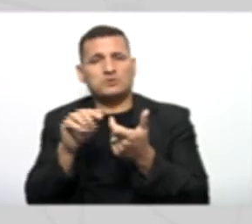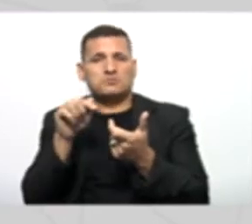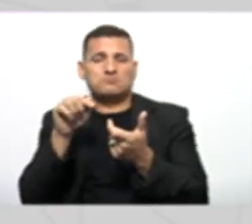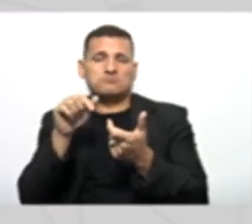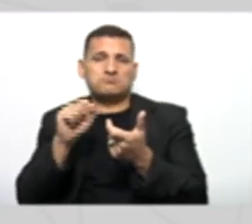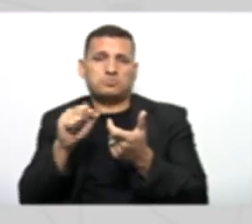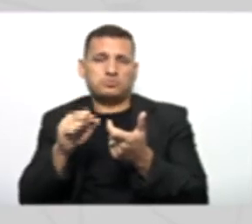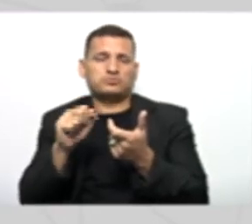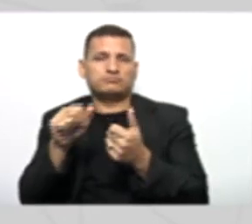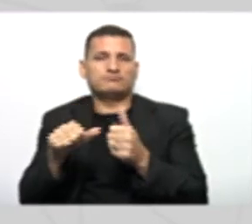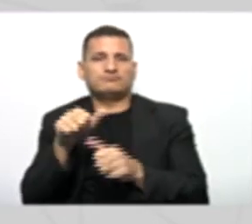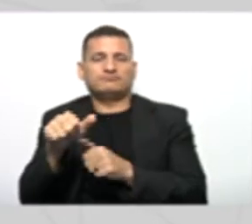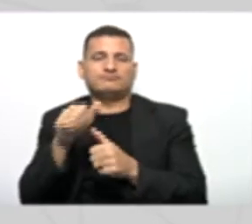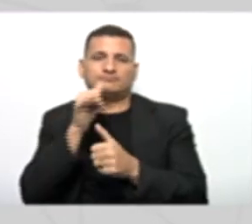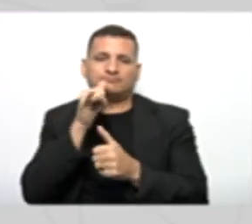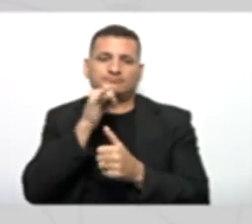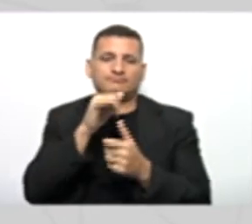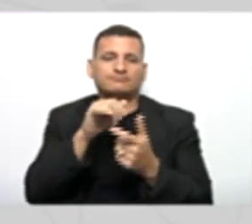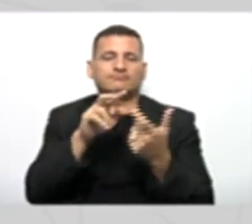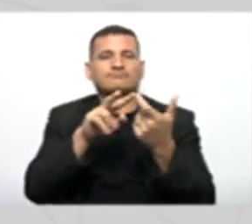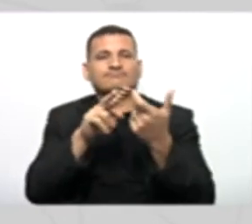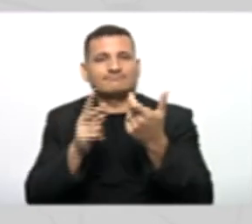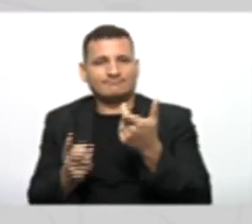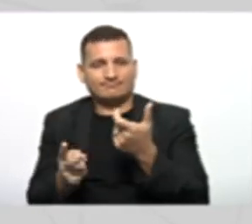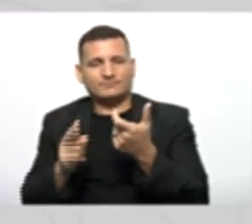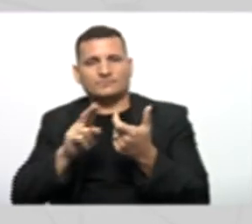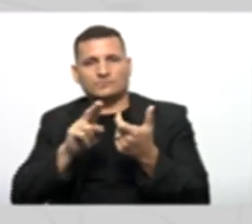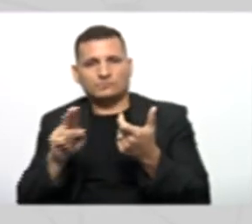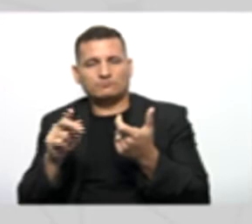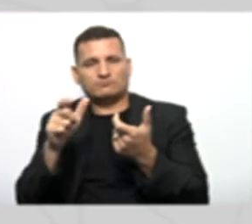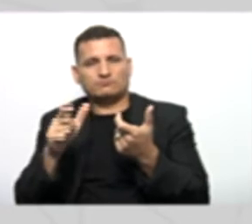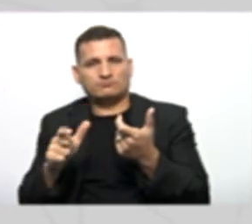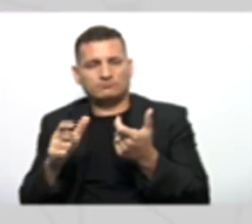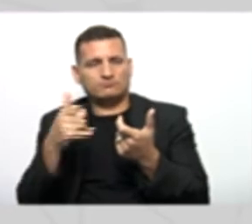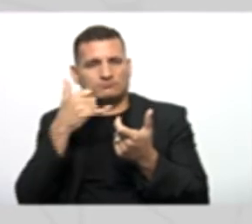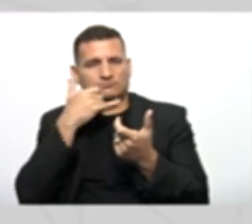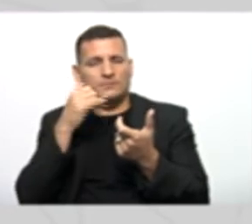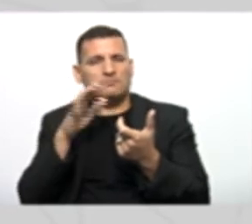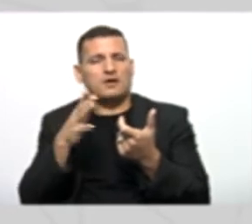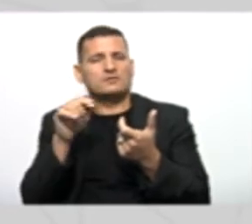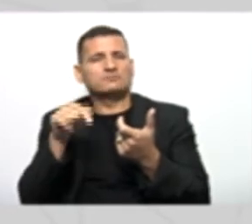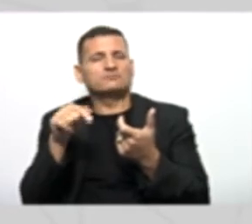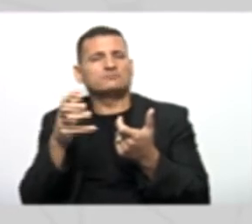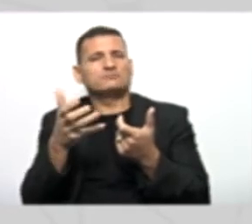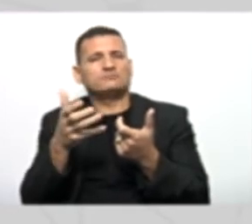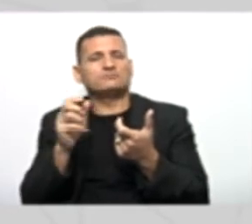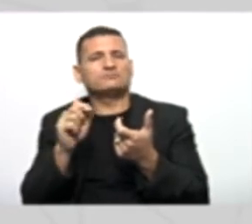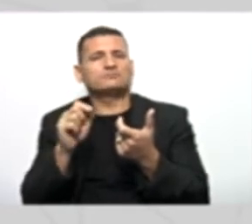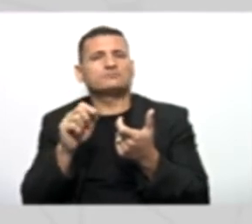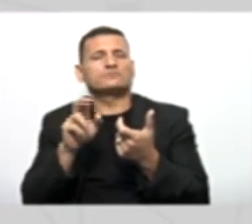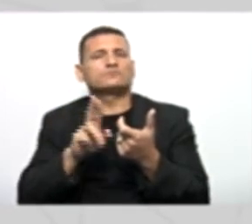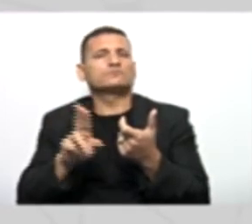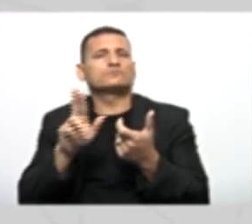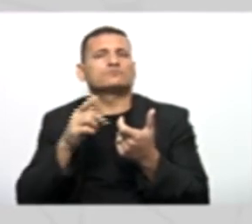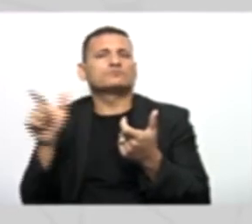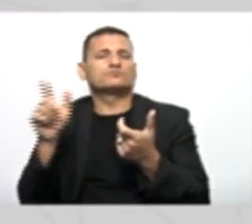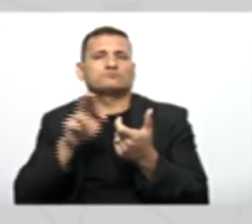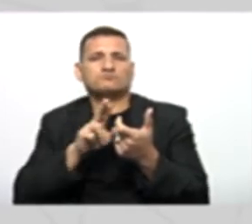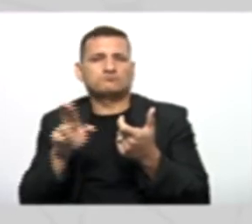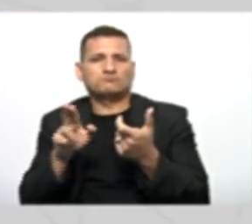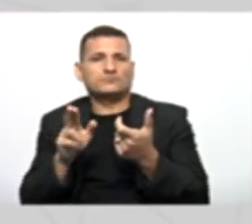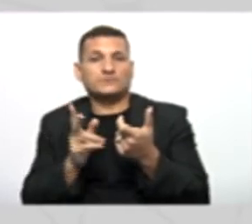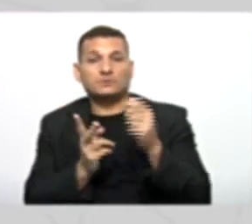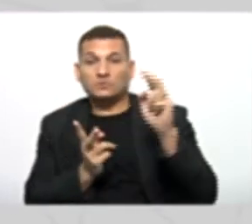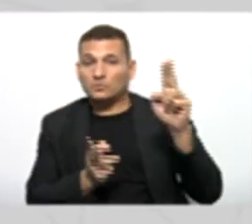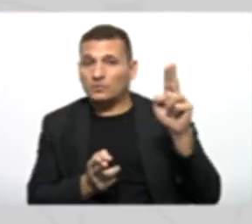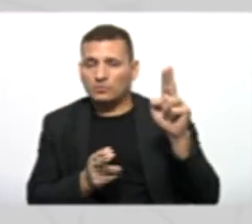herdou lá Nome, endereço e telefone Mas na classe filha Ela queira Utilizar Outro nome Ou seja Ela não quer Aquele